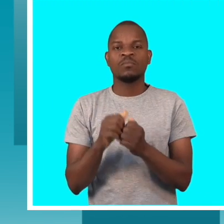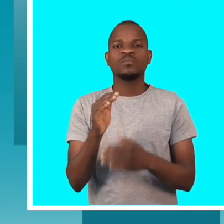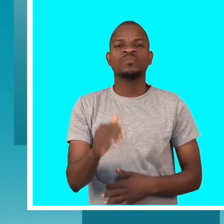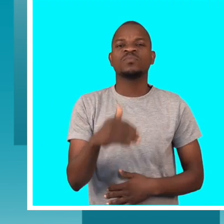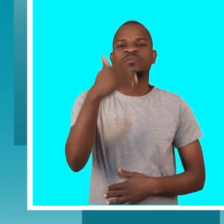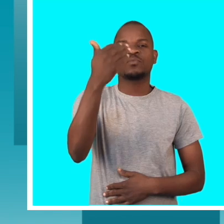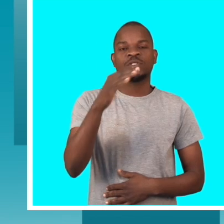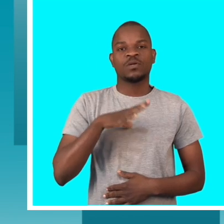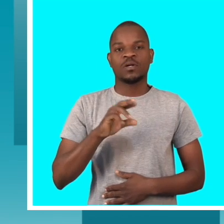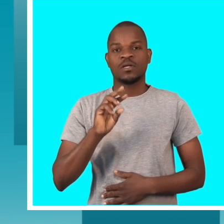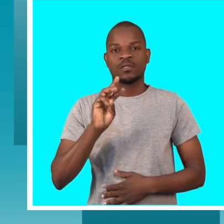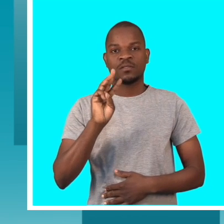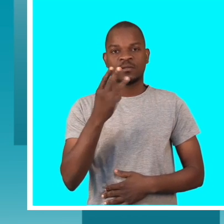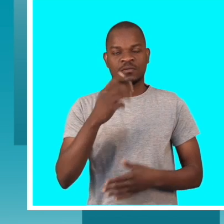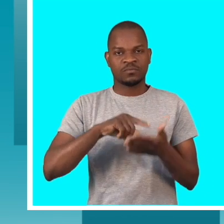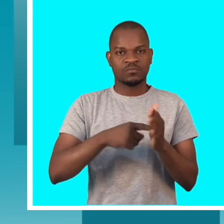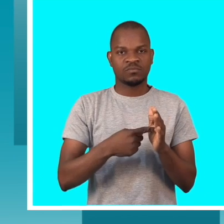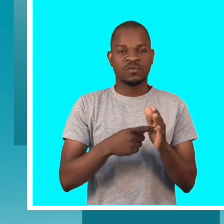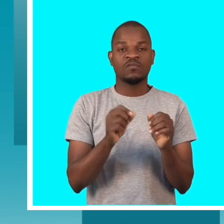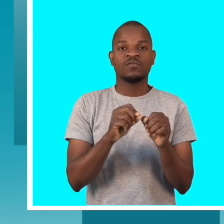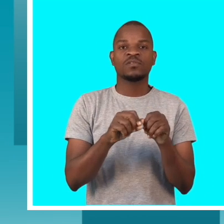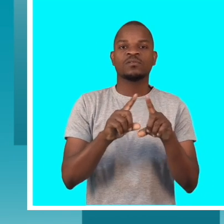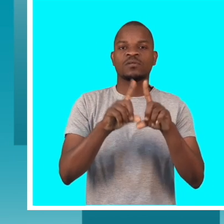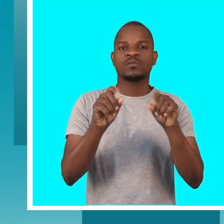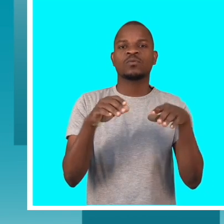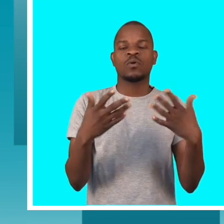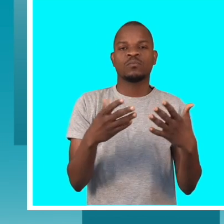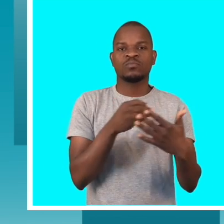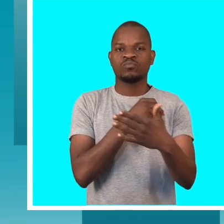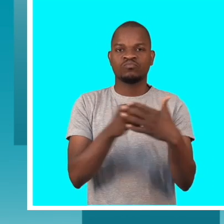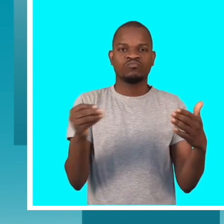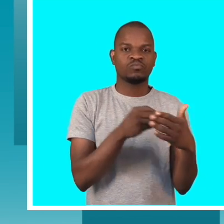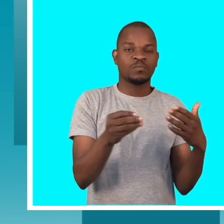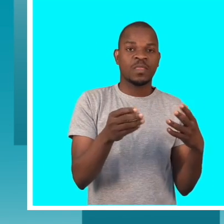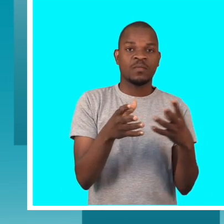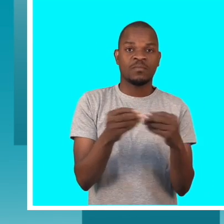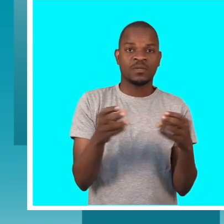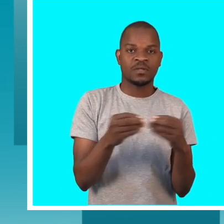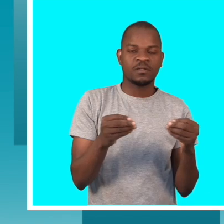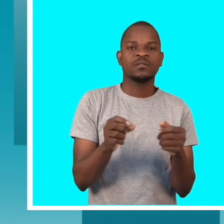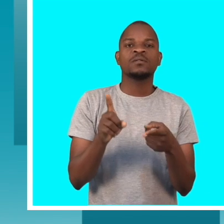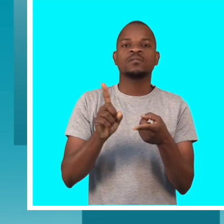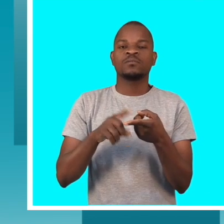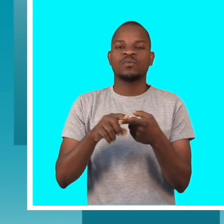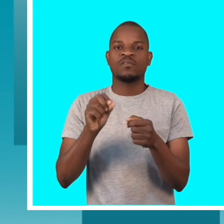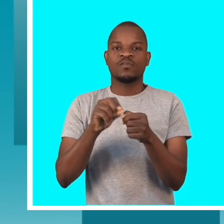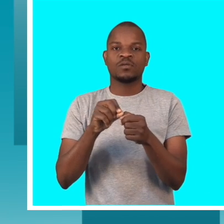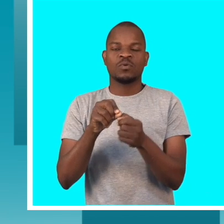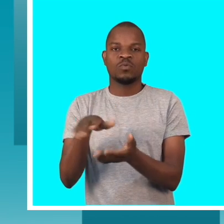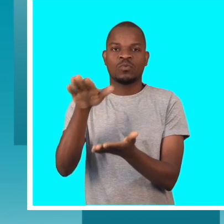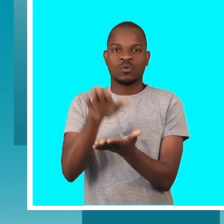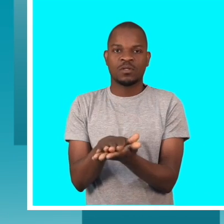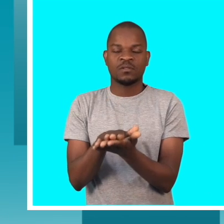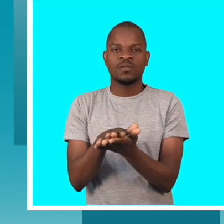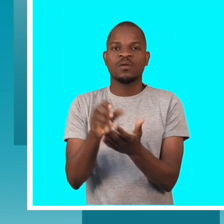Teremos a terceira fase, que será a aquisição de equipamento e a instalação do local